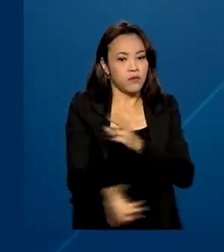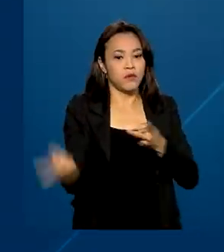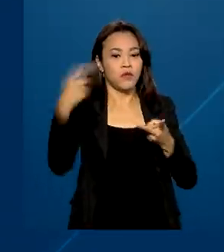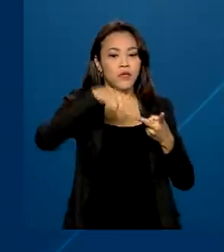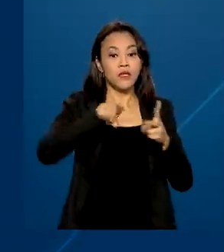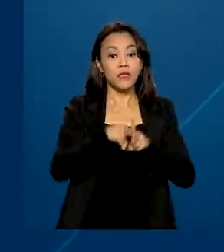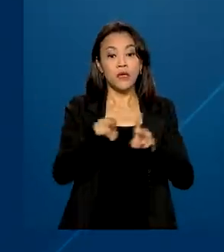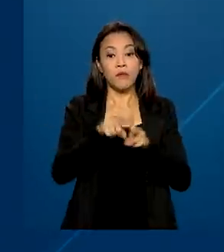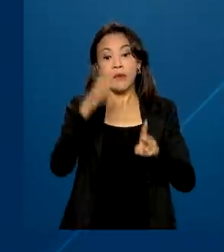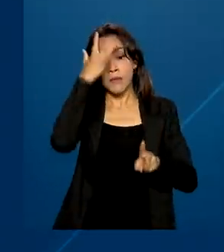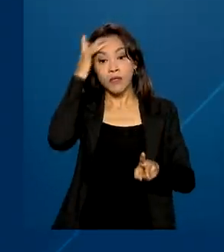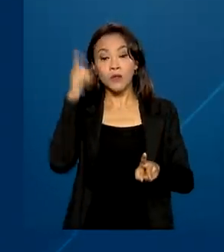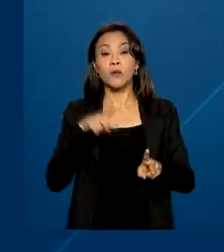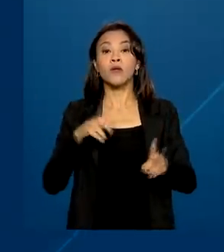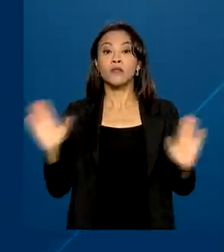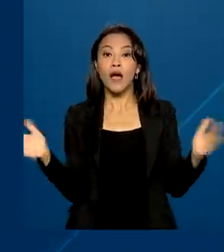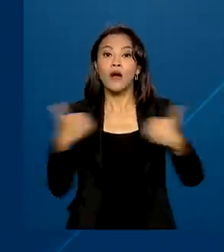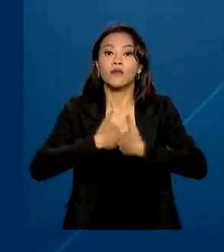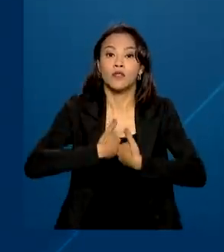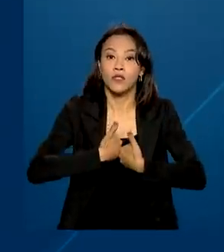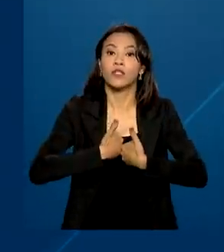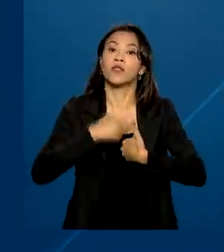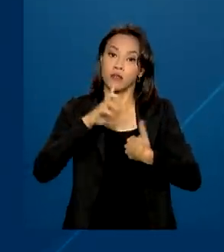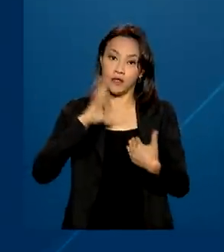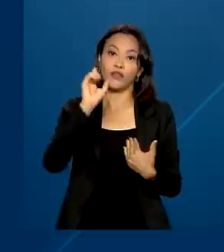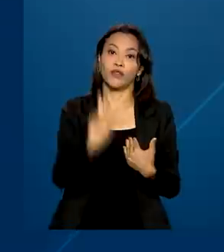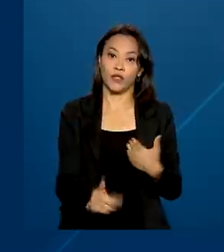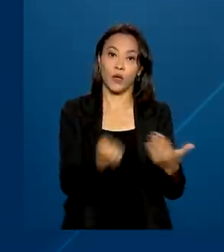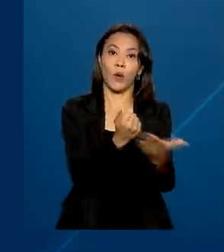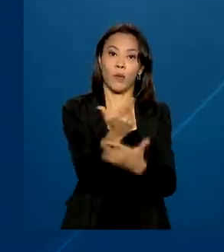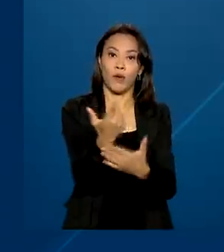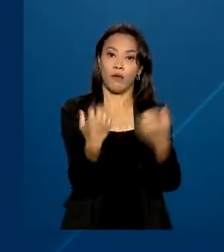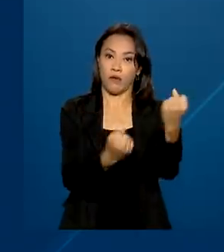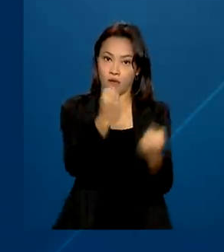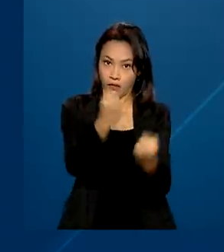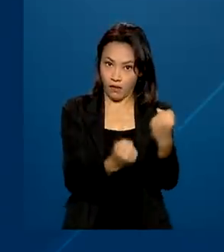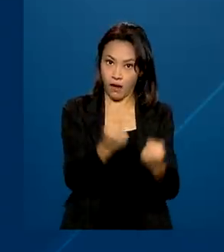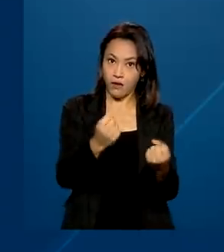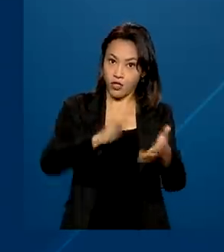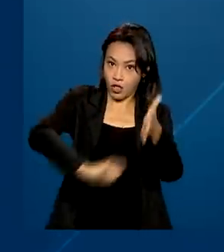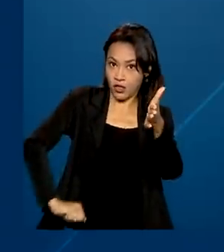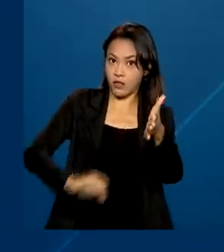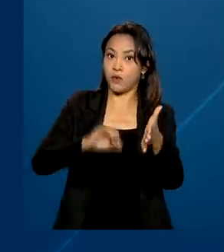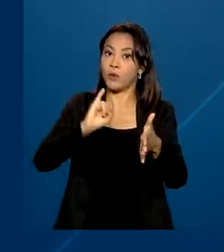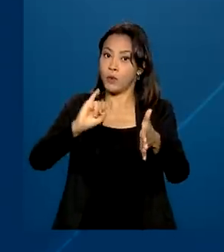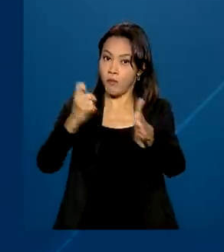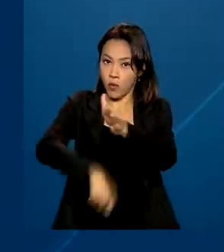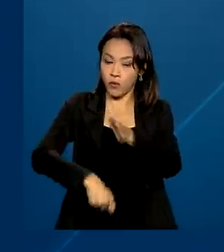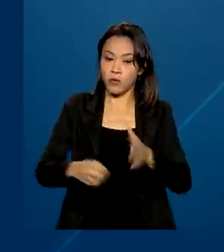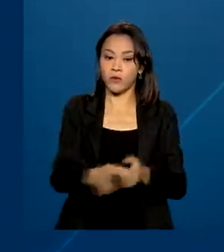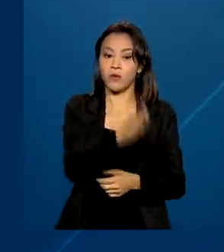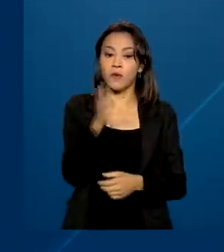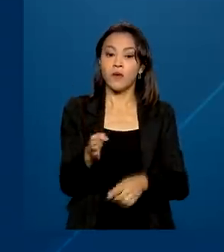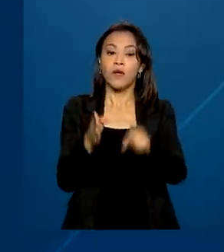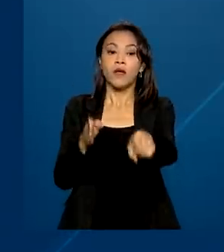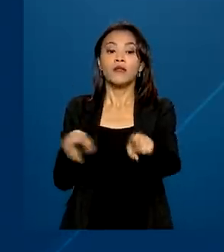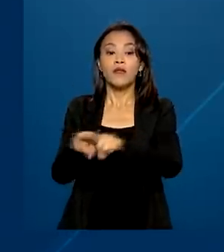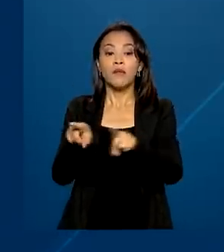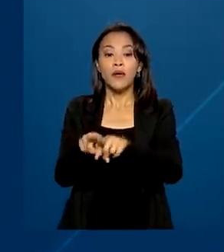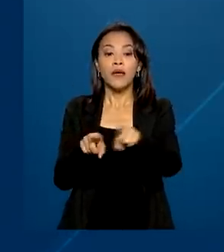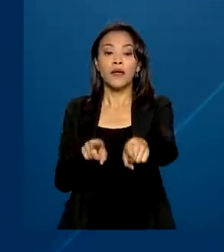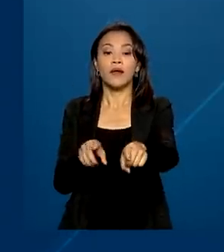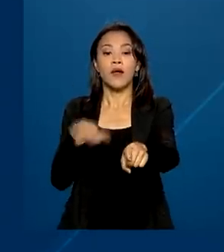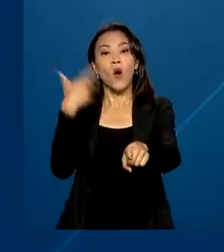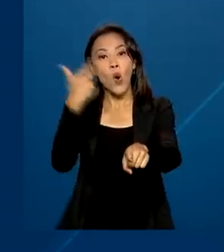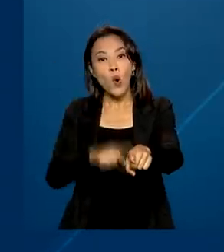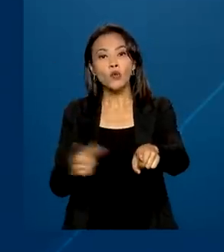transtorno do espectro autista. O único veto à nova lei foi ao item que ampliava a isenção para incluir